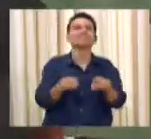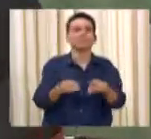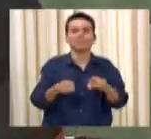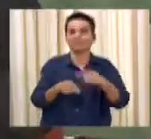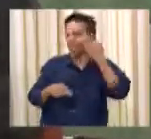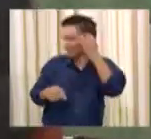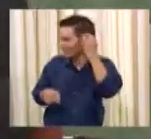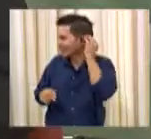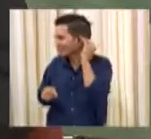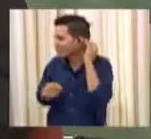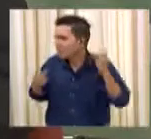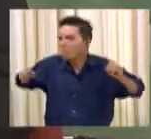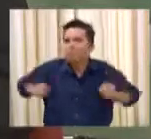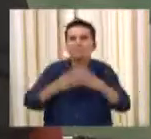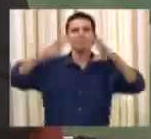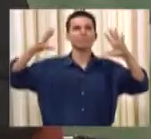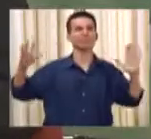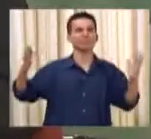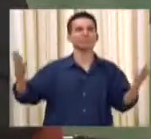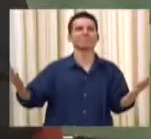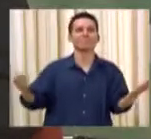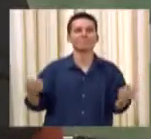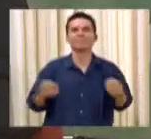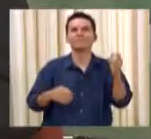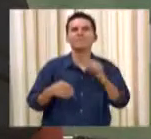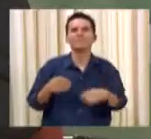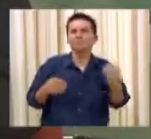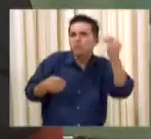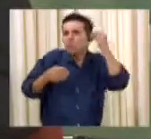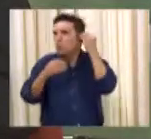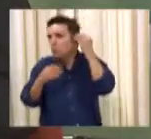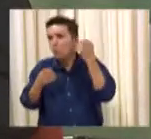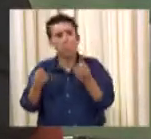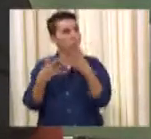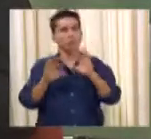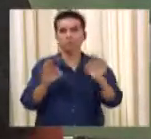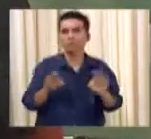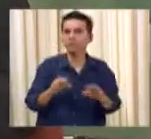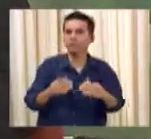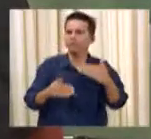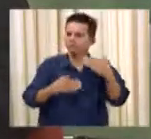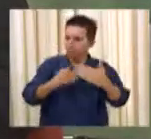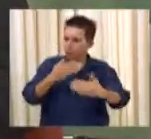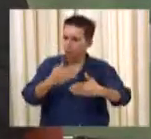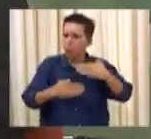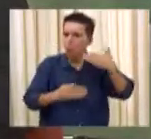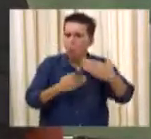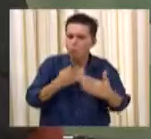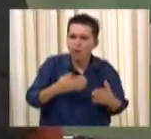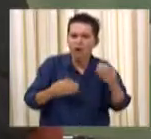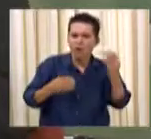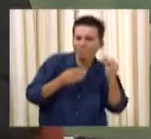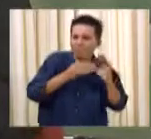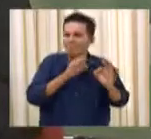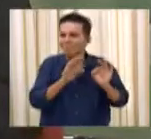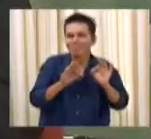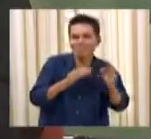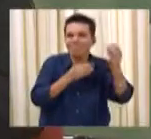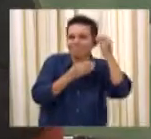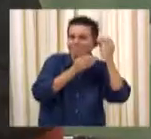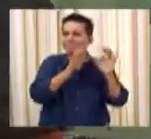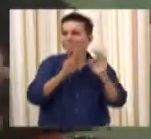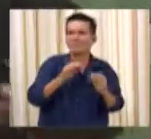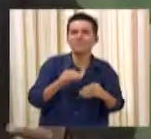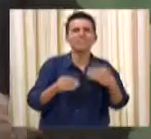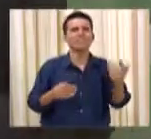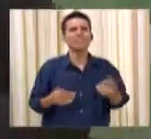imediatamente já estou escutando de tudo. Ele precisa de um tempo de adaptação. Principalmente, se pessoa ficou muitos anos com a perda auditiva,